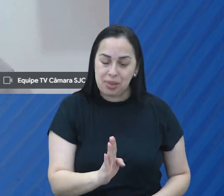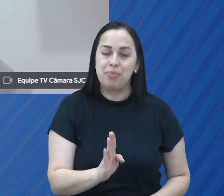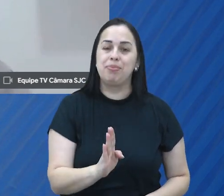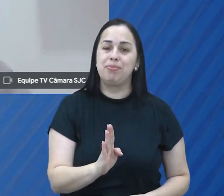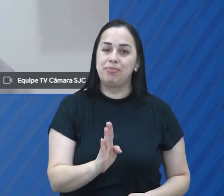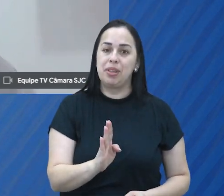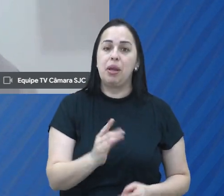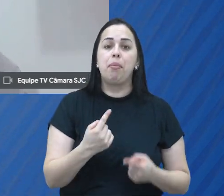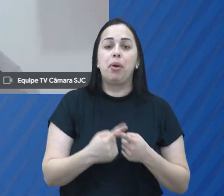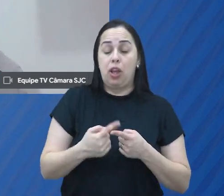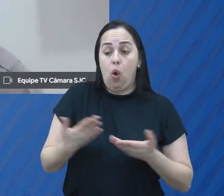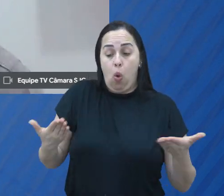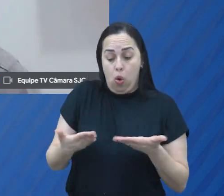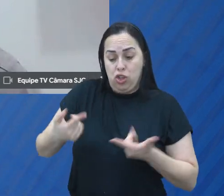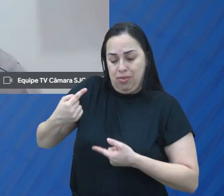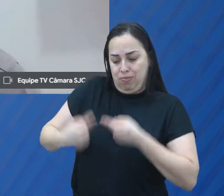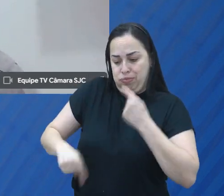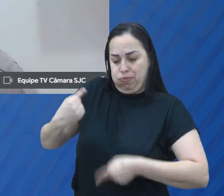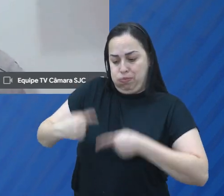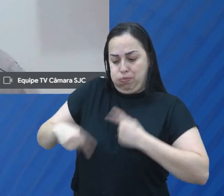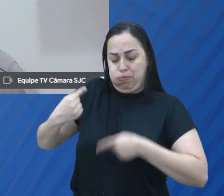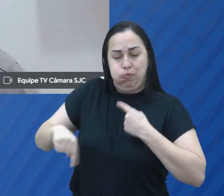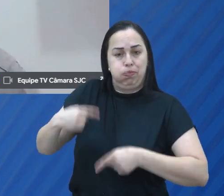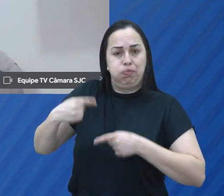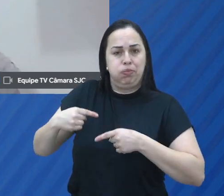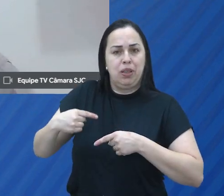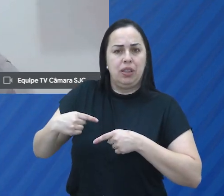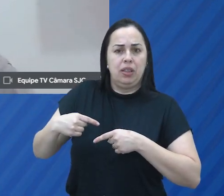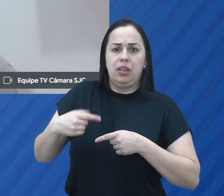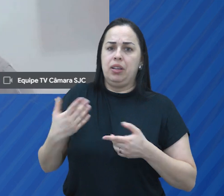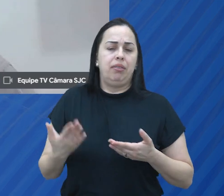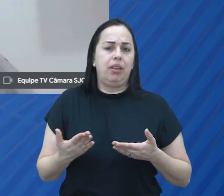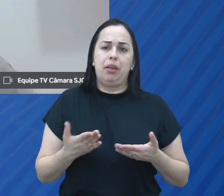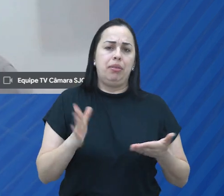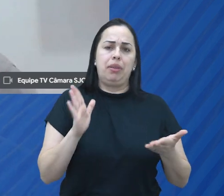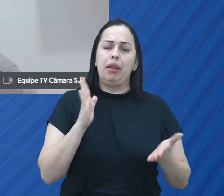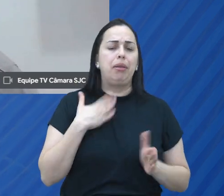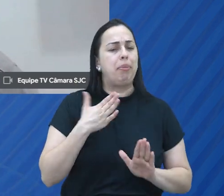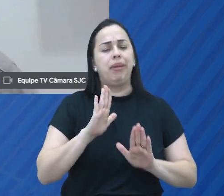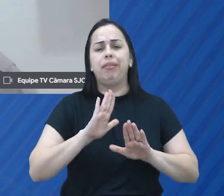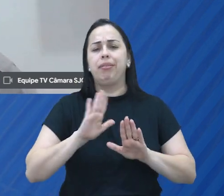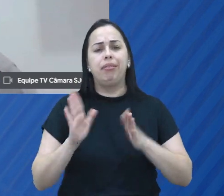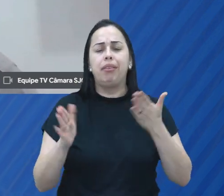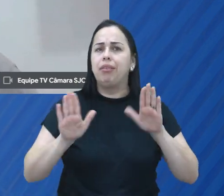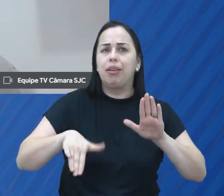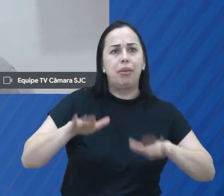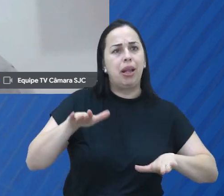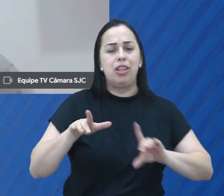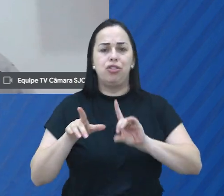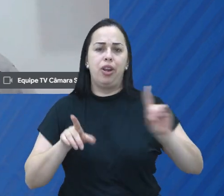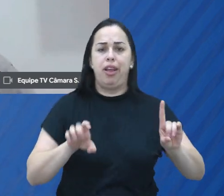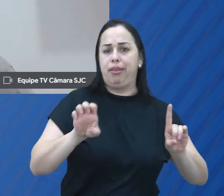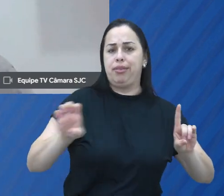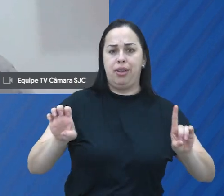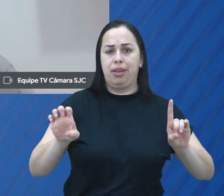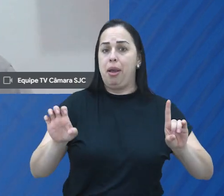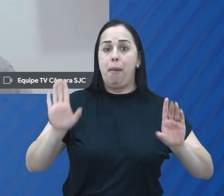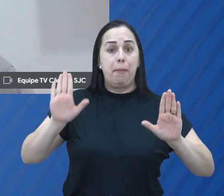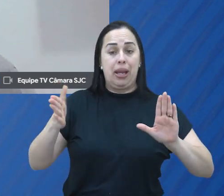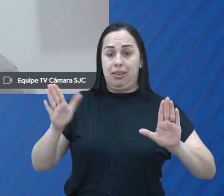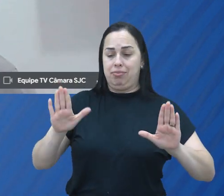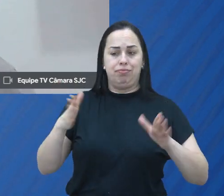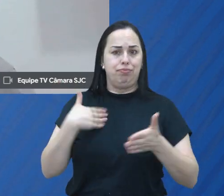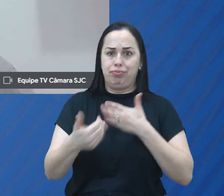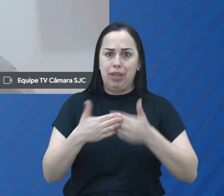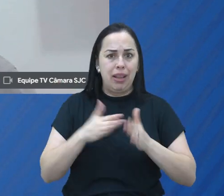porque as discussões que nós fazemos, independente do posicionamento ideológico das pessoas, a gente não fazia nas